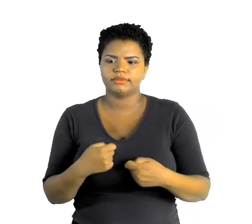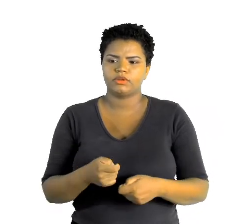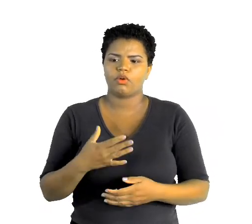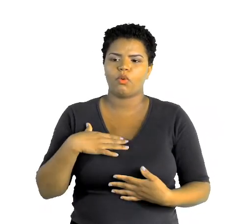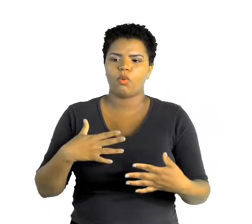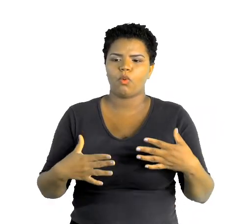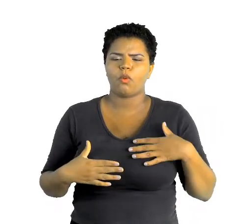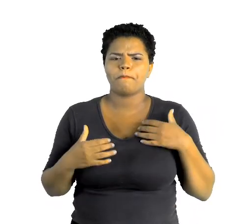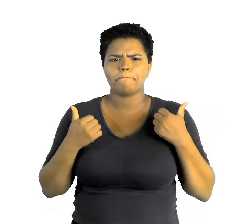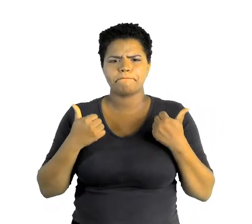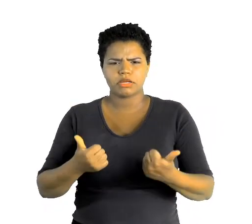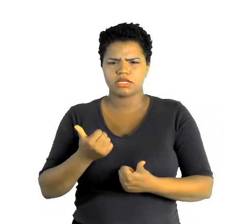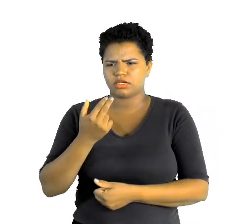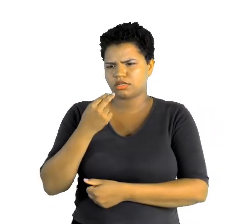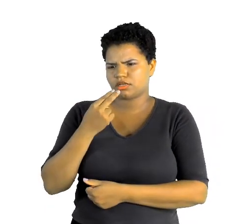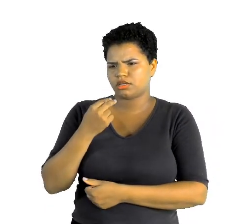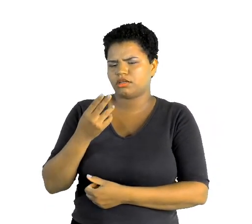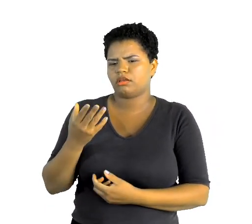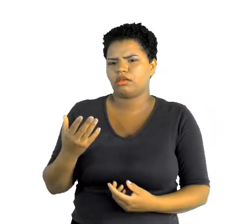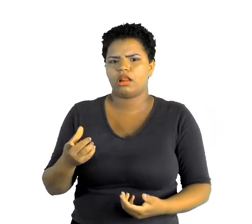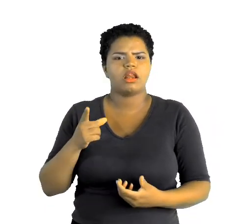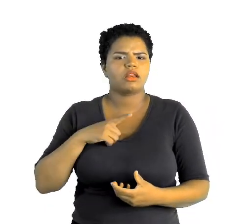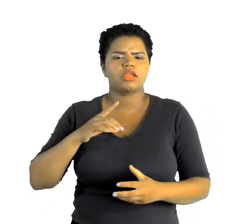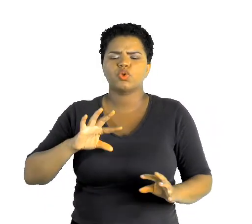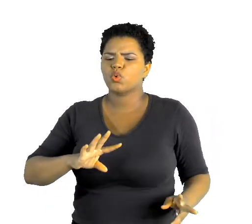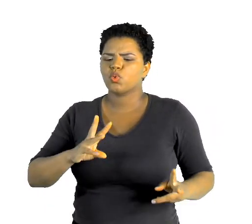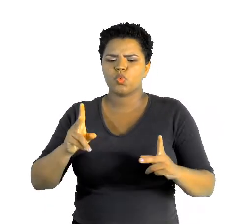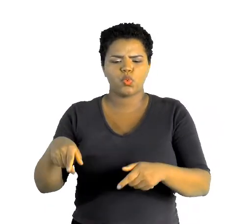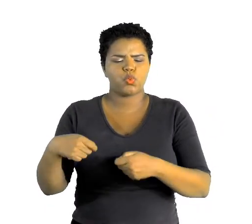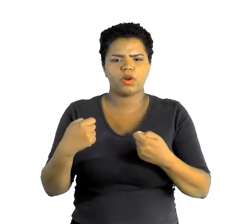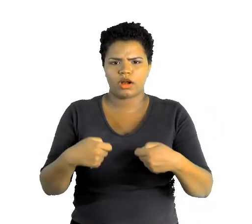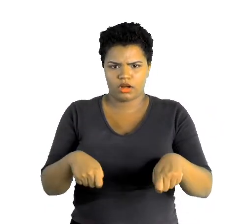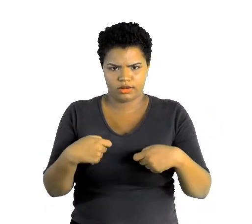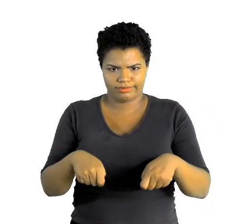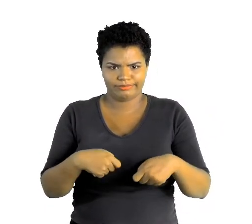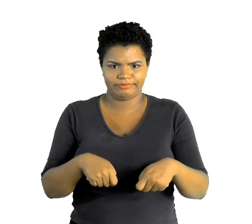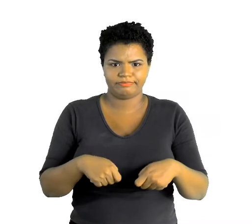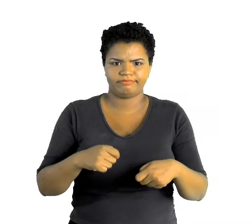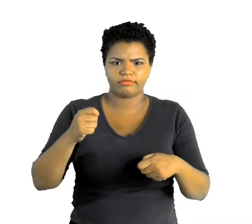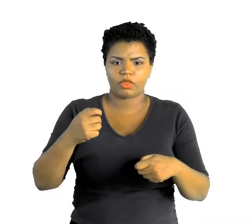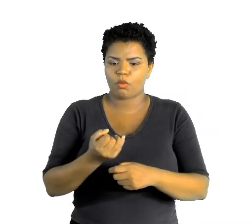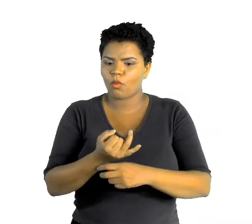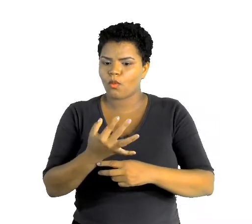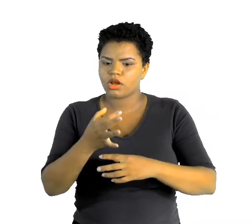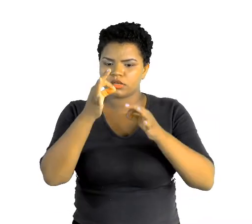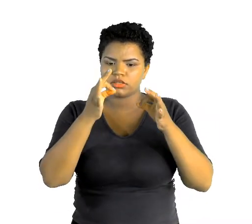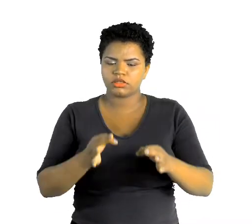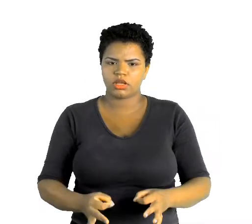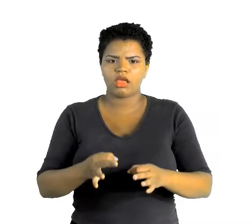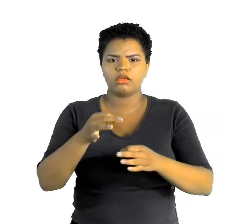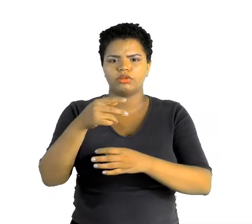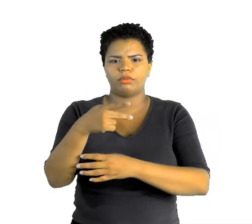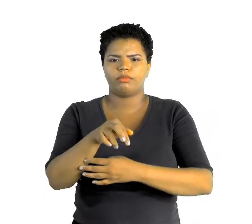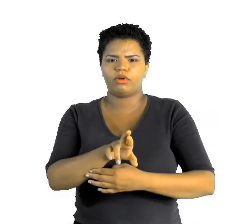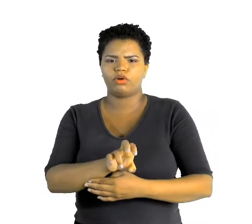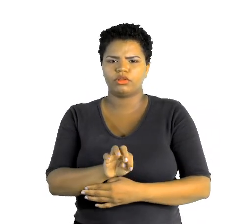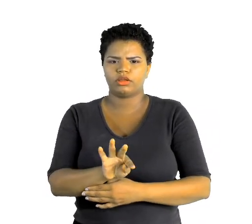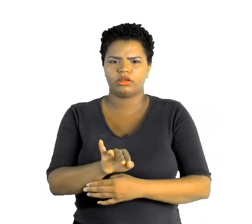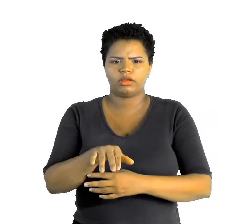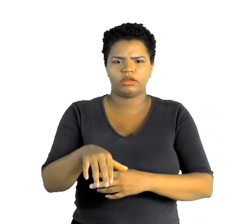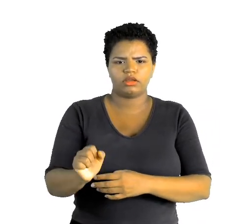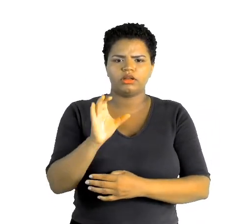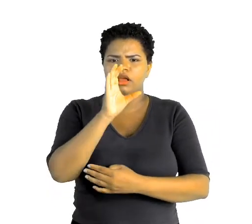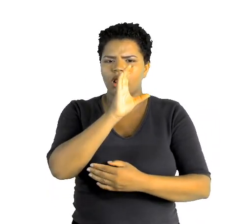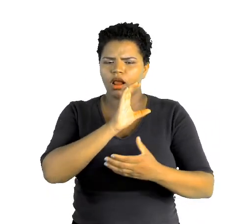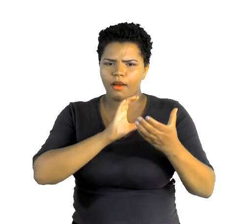é um corpo que tem tudo aquilo que ele precisa. Então, ele tem a quantidade certa de proteínas, quantidade certa de carboidratos, a